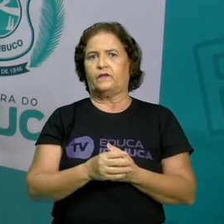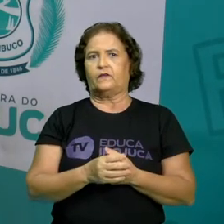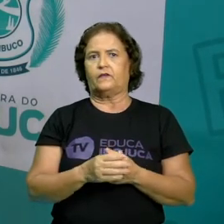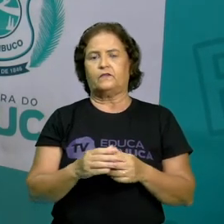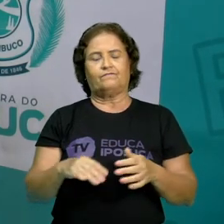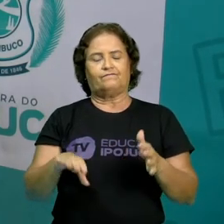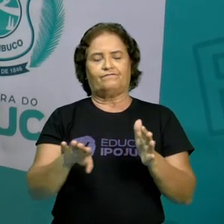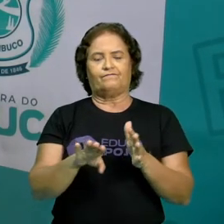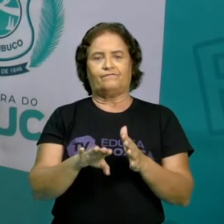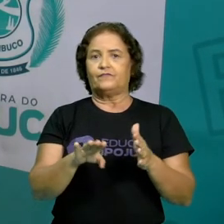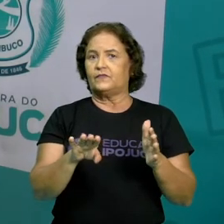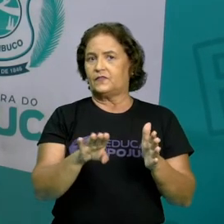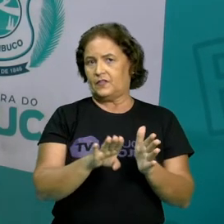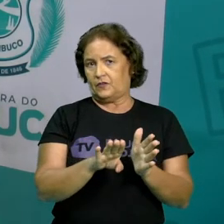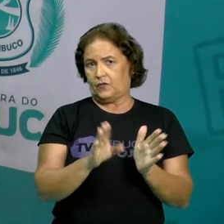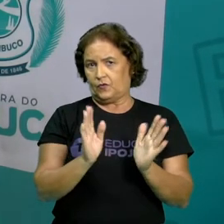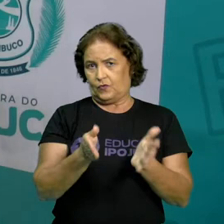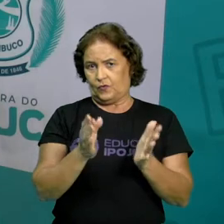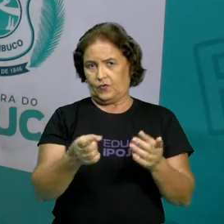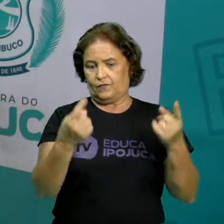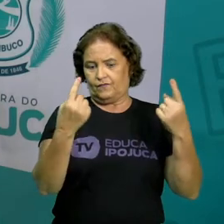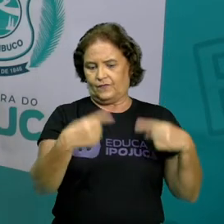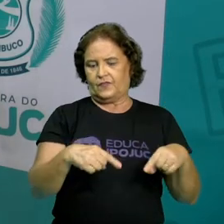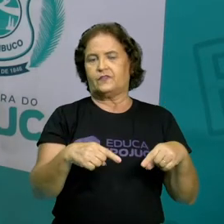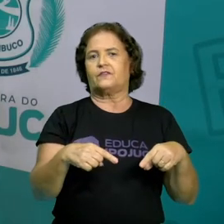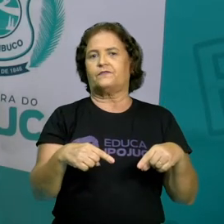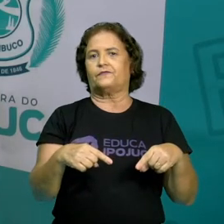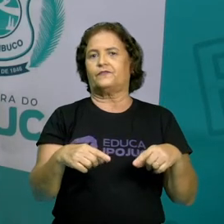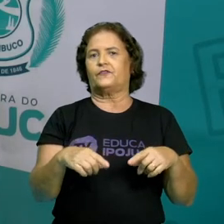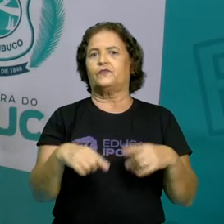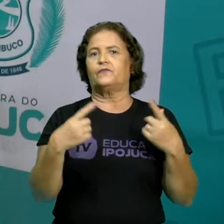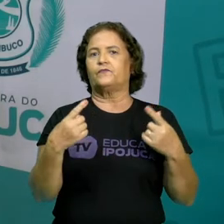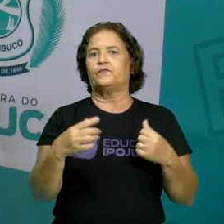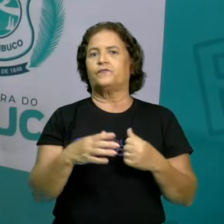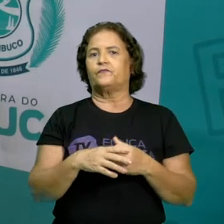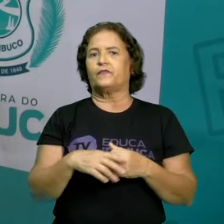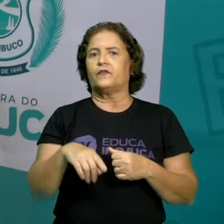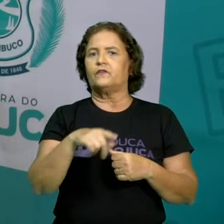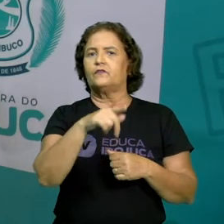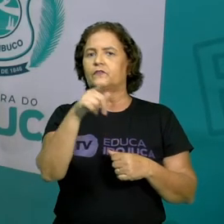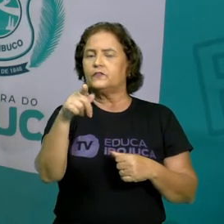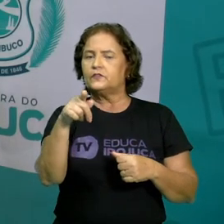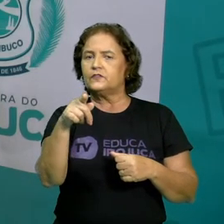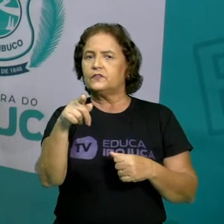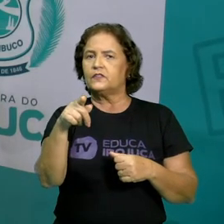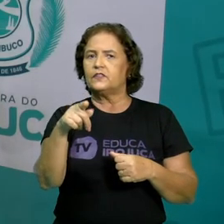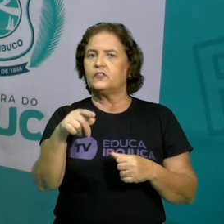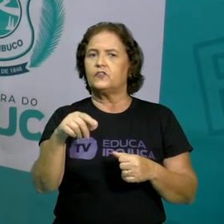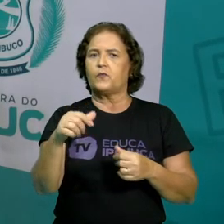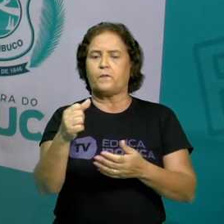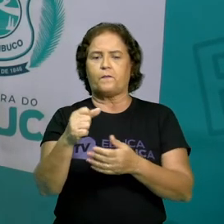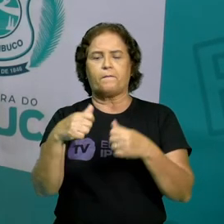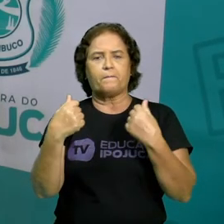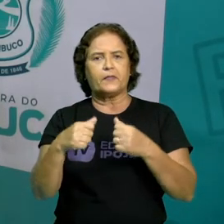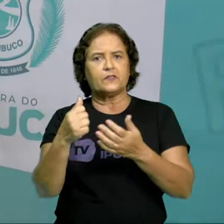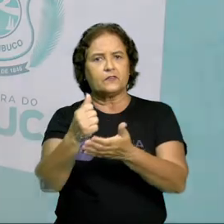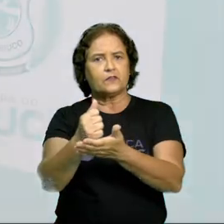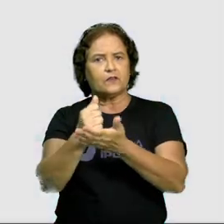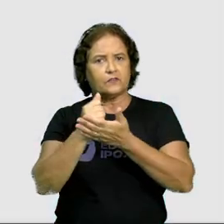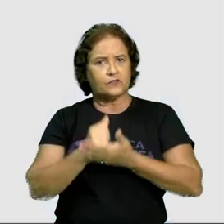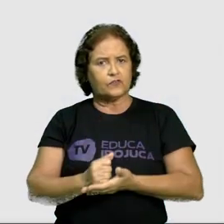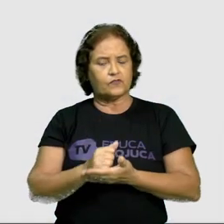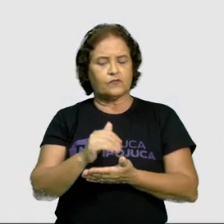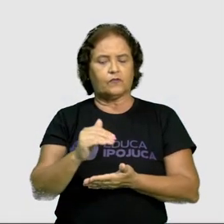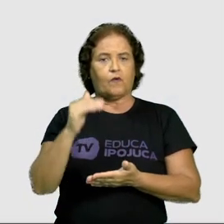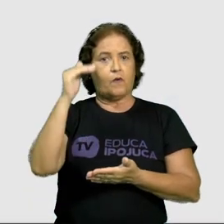chegamos ao nosso desafio de hoje. No nosso desafio de hoje, vocês vão precisar da ajuda de um adulto aí na casa de